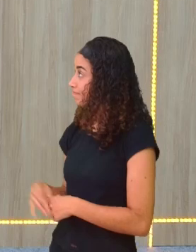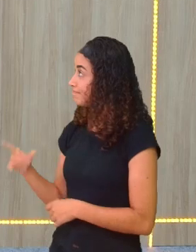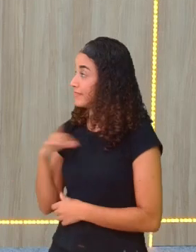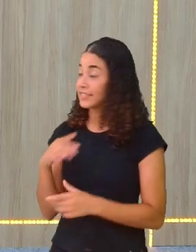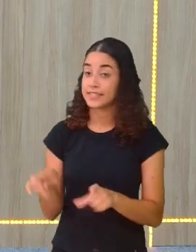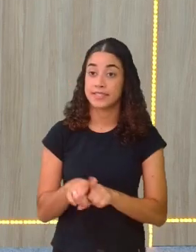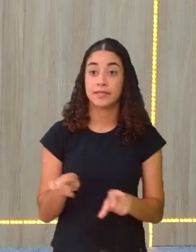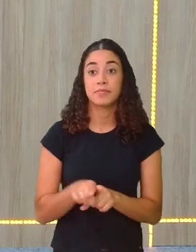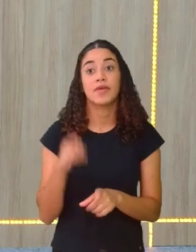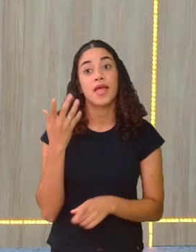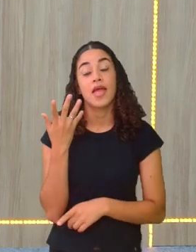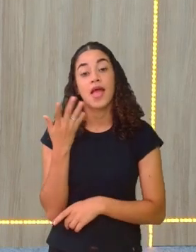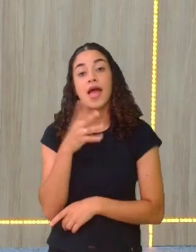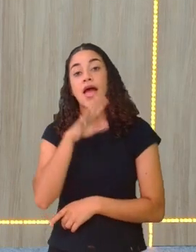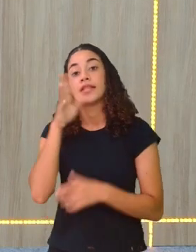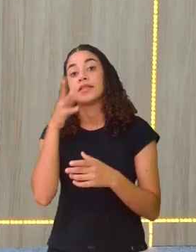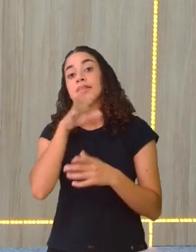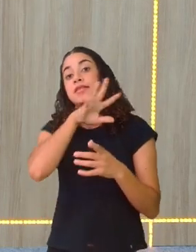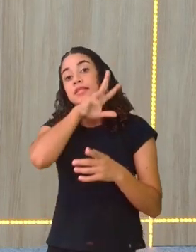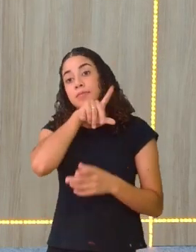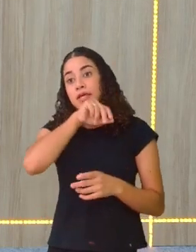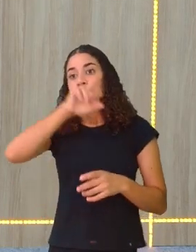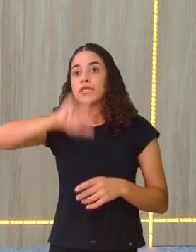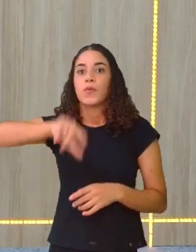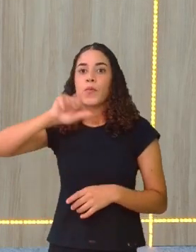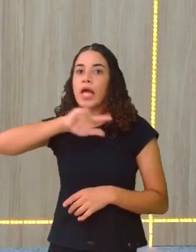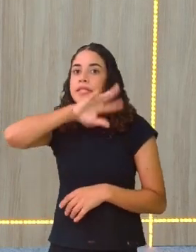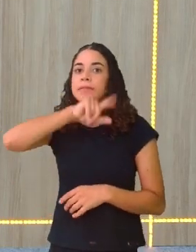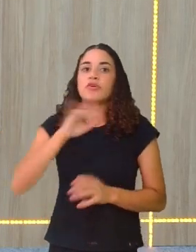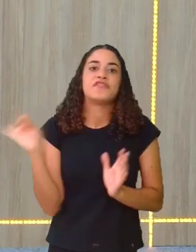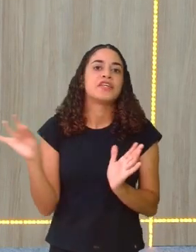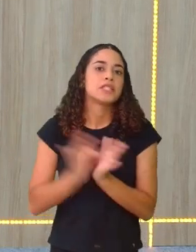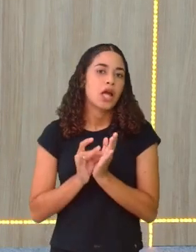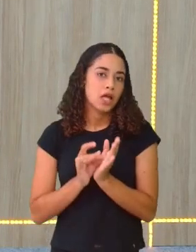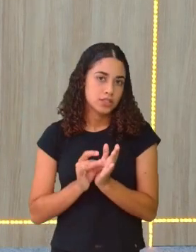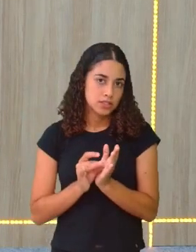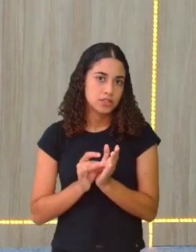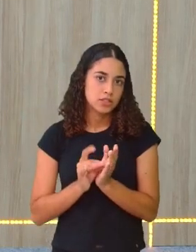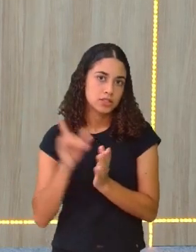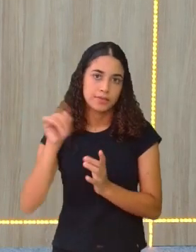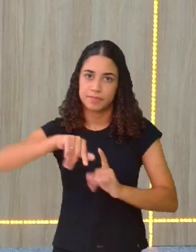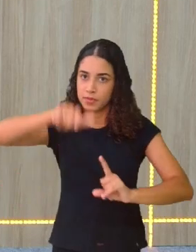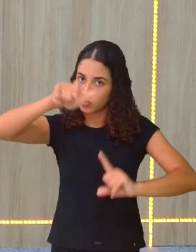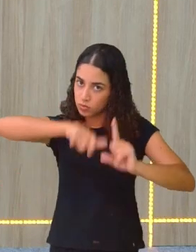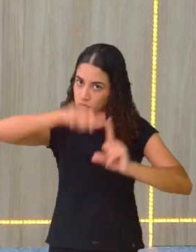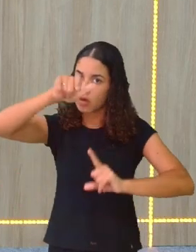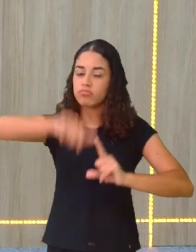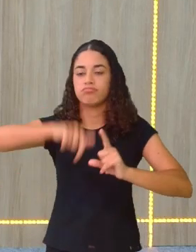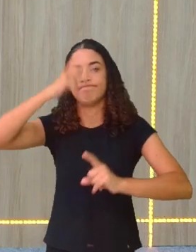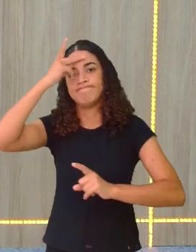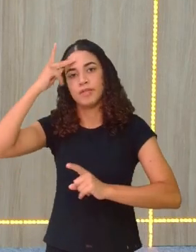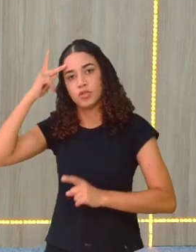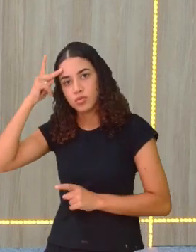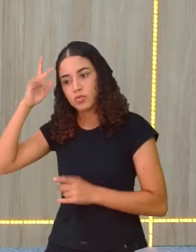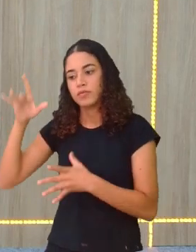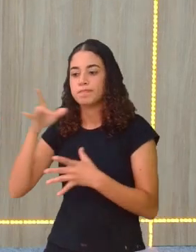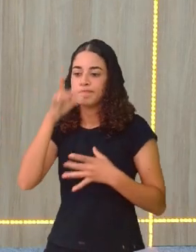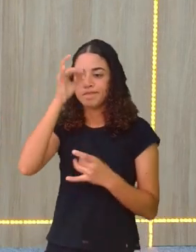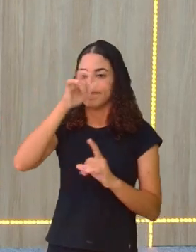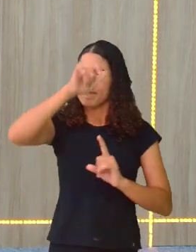os animais. Os animais, tá, gente? Não é animal de verdade, não. Também são personagens, são pessoas